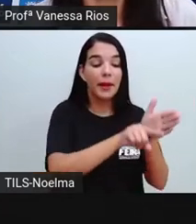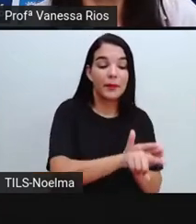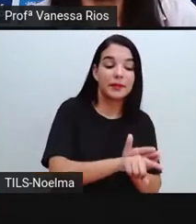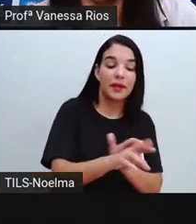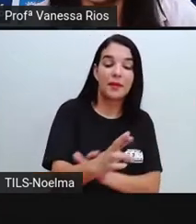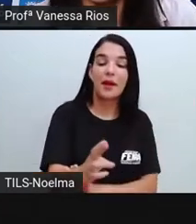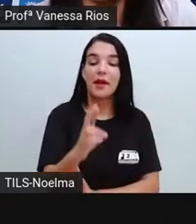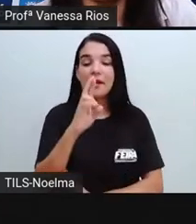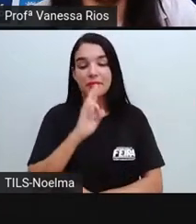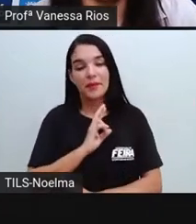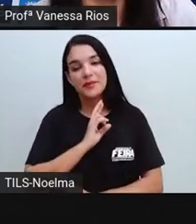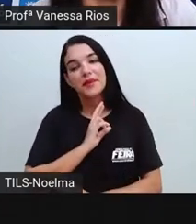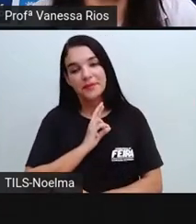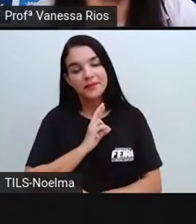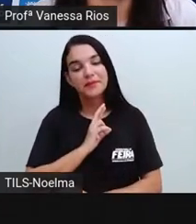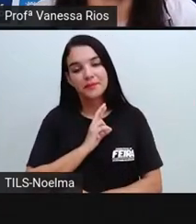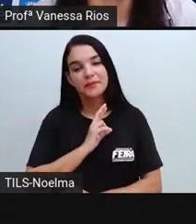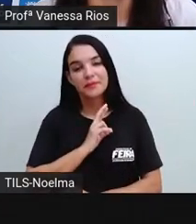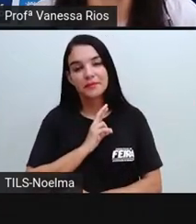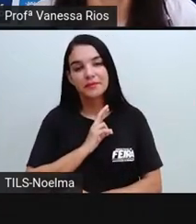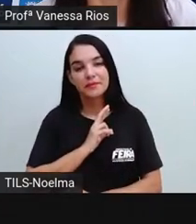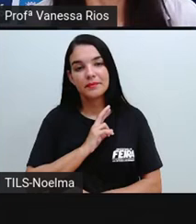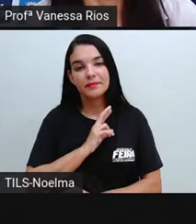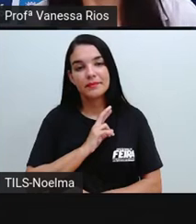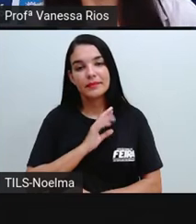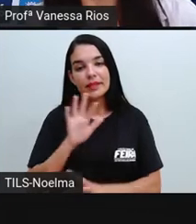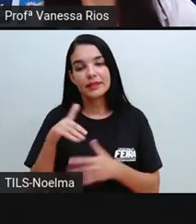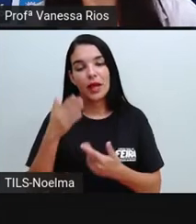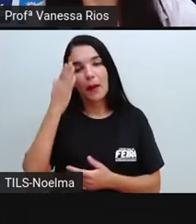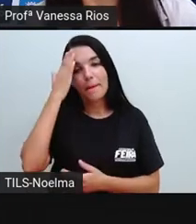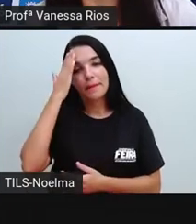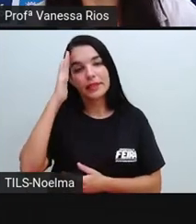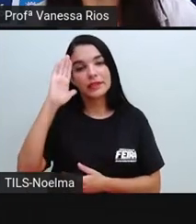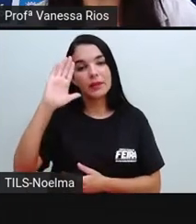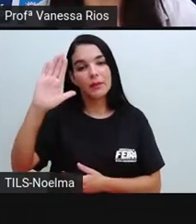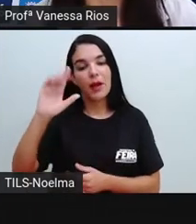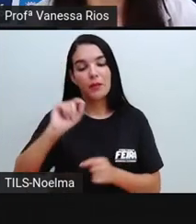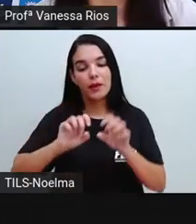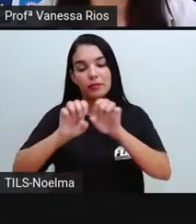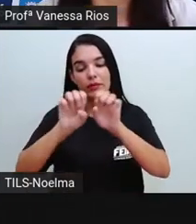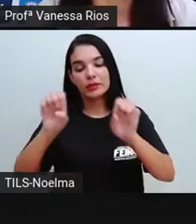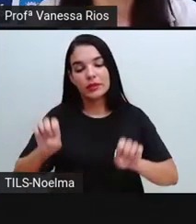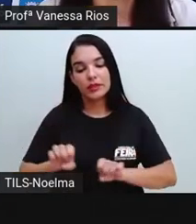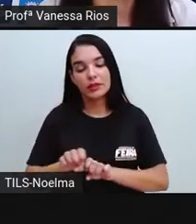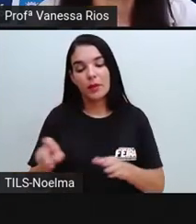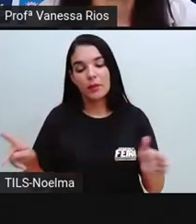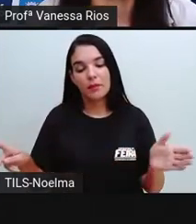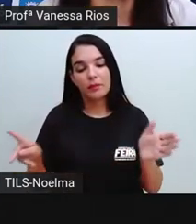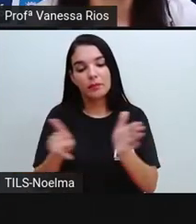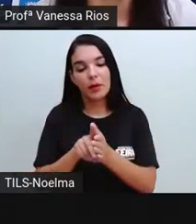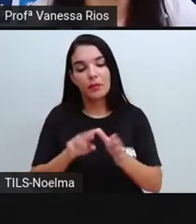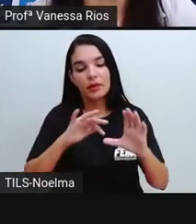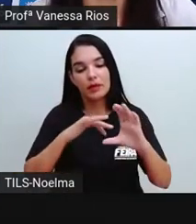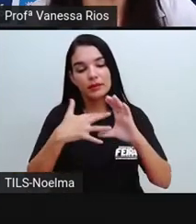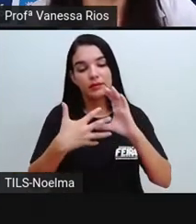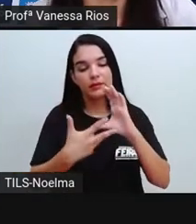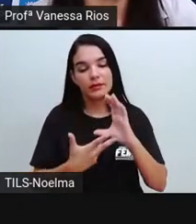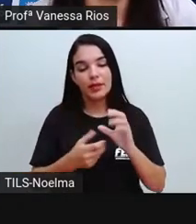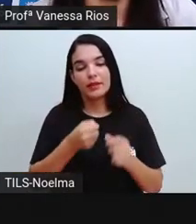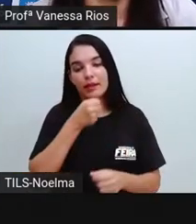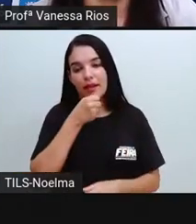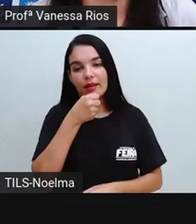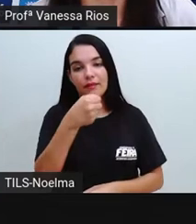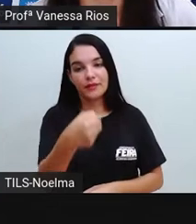respostas. Essa aí é a parte principal, é a estrutura ou a característica principal de uma